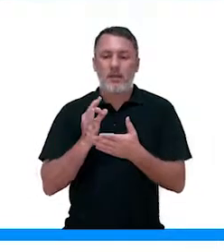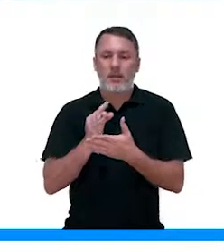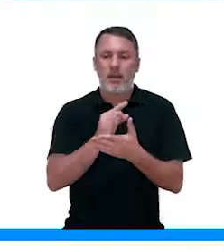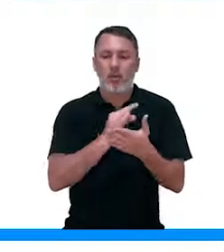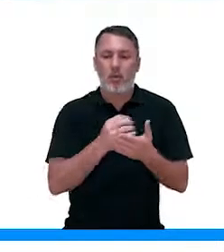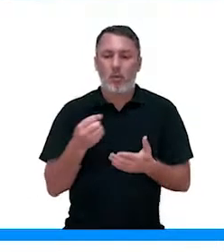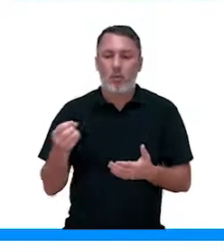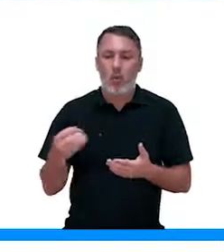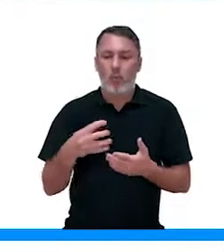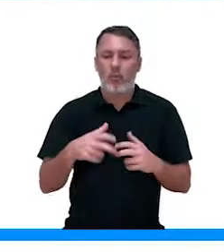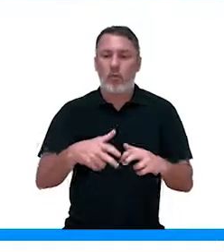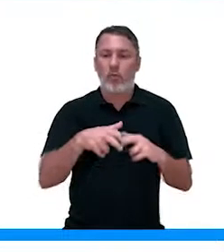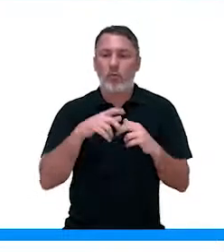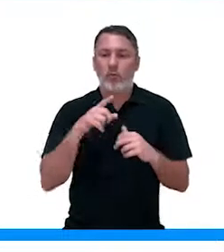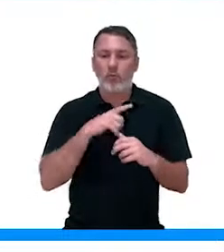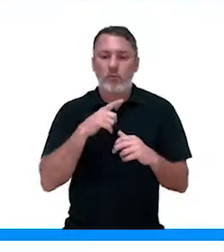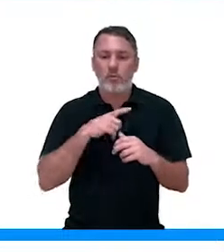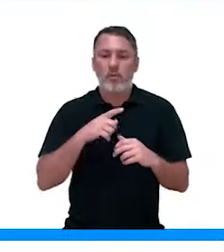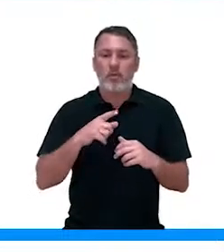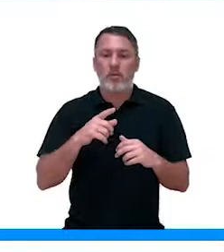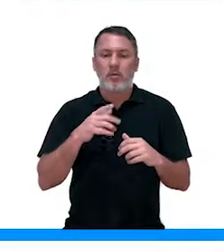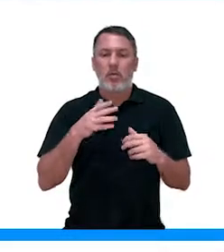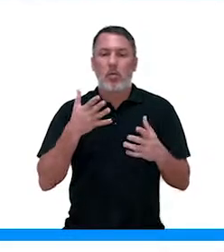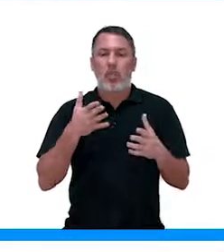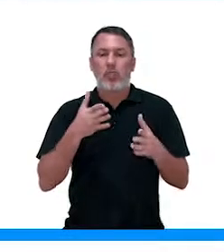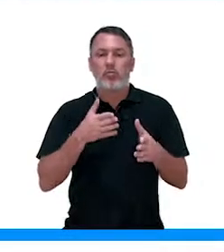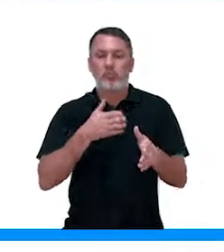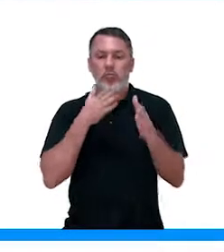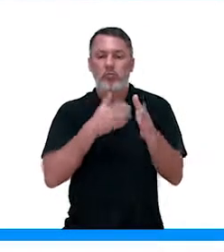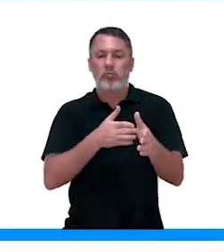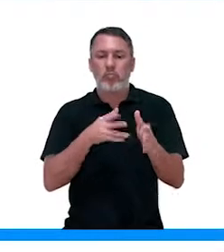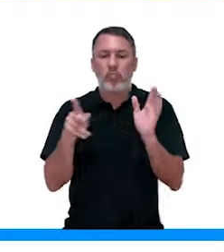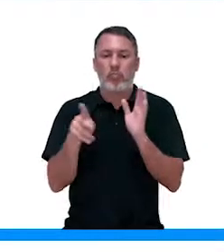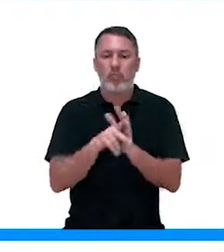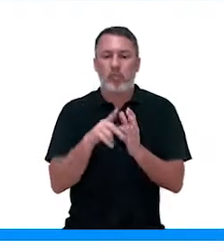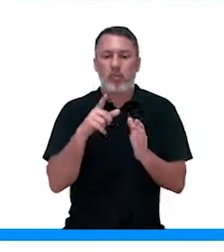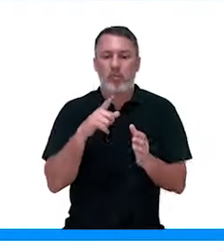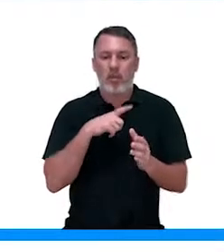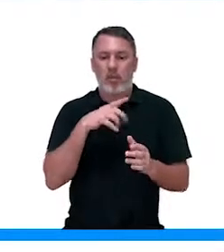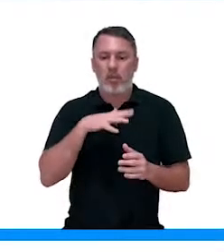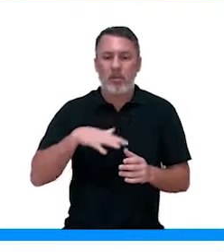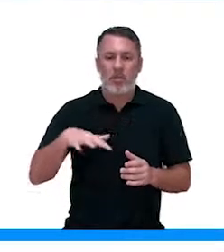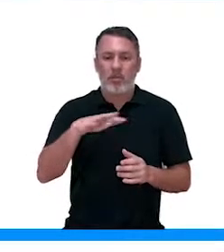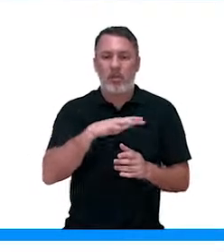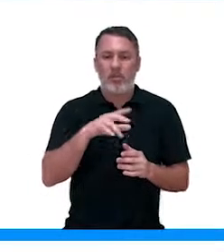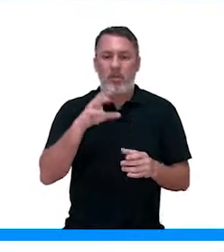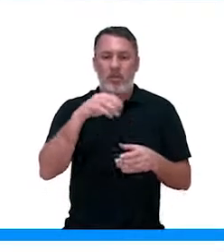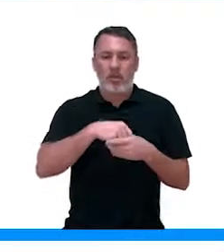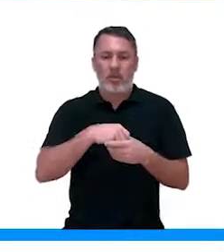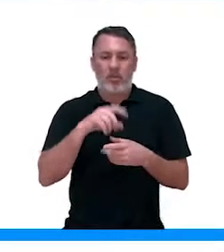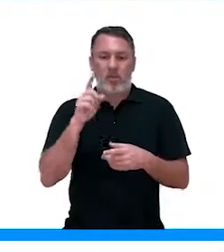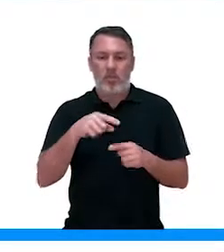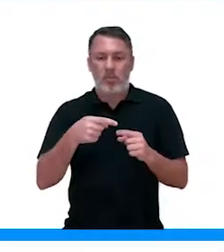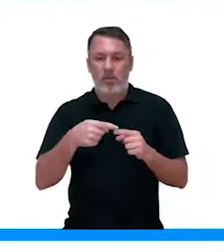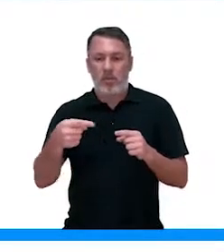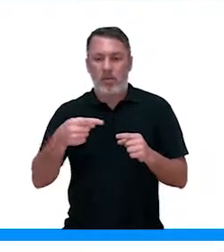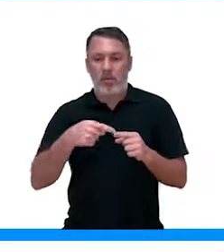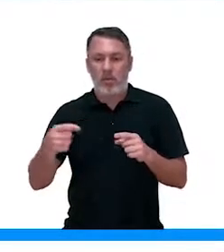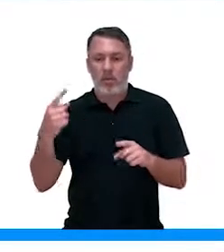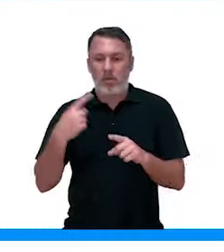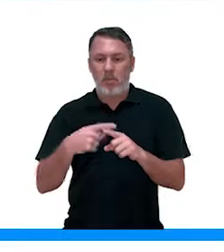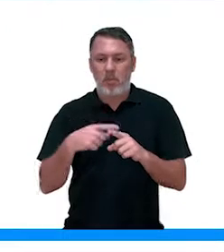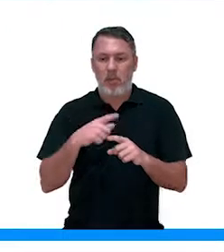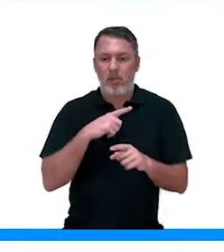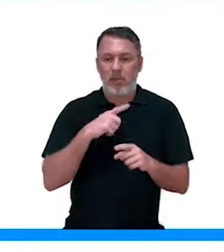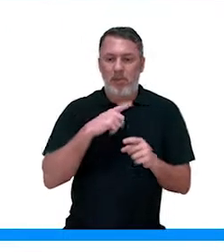-formadas. Por isso que elas vão para a direção do ápice. Elas vão lá para a região que tem as células meristemáticas. Porque